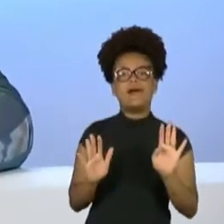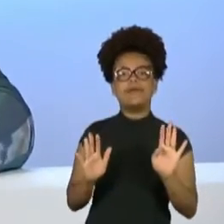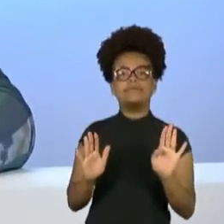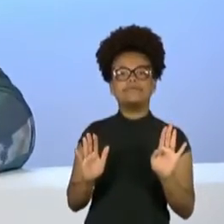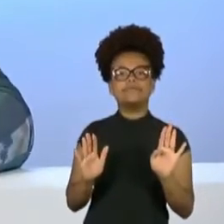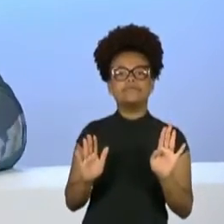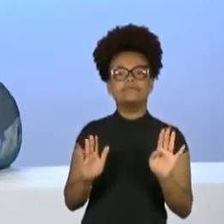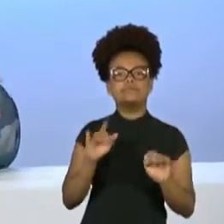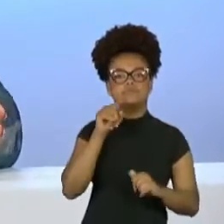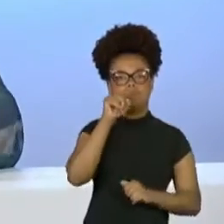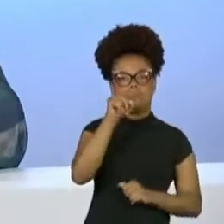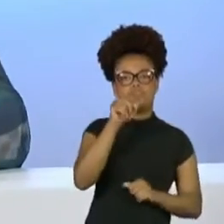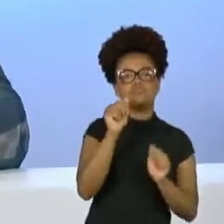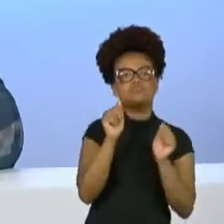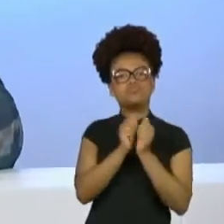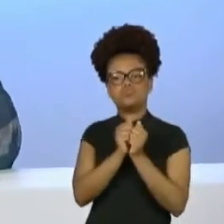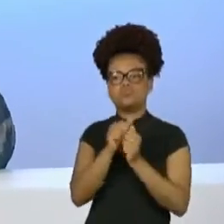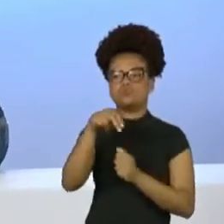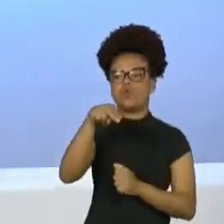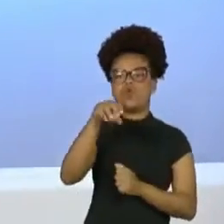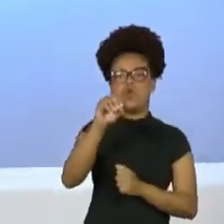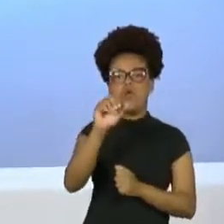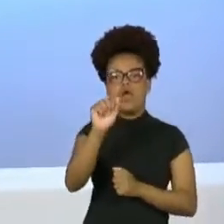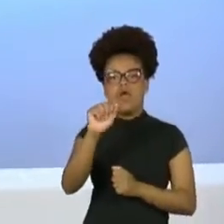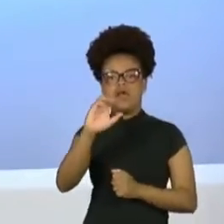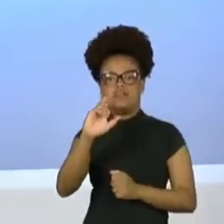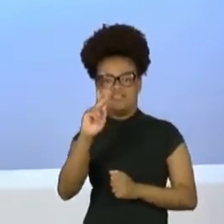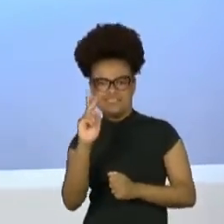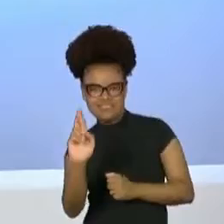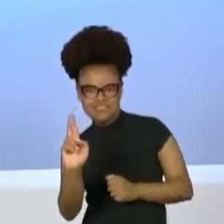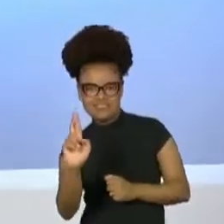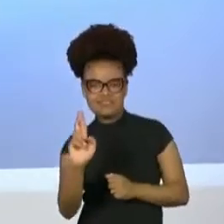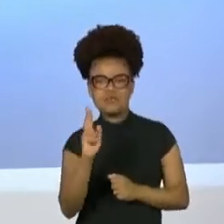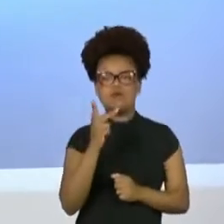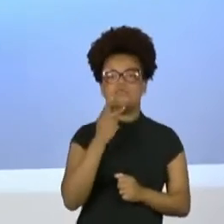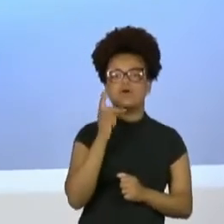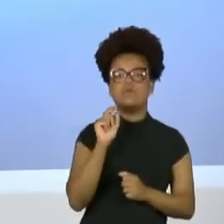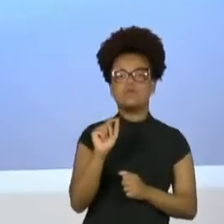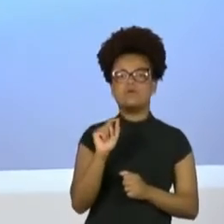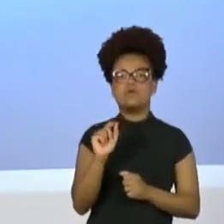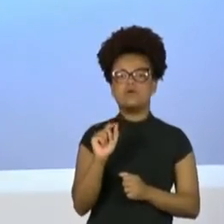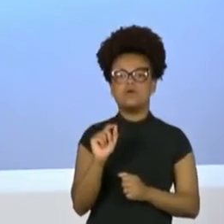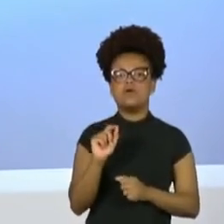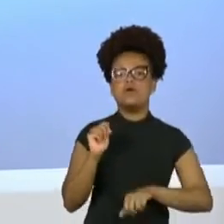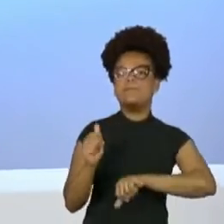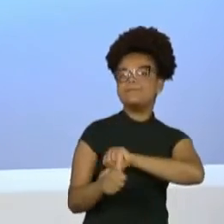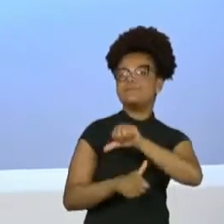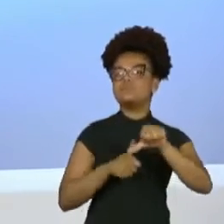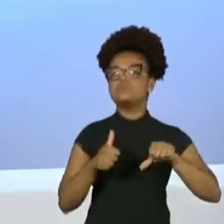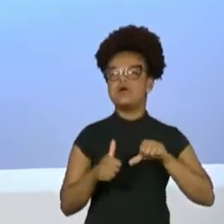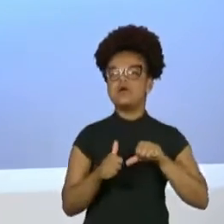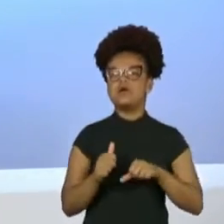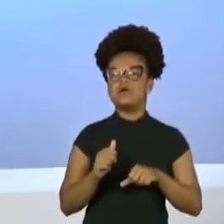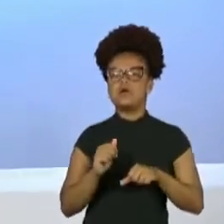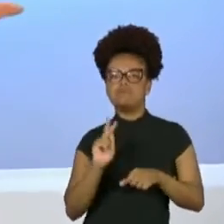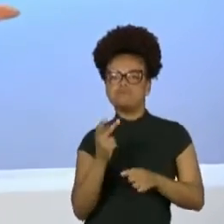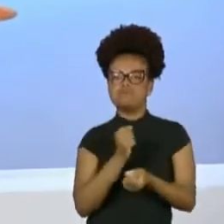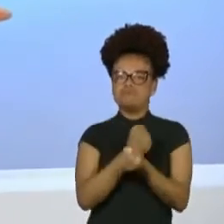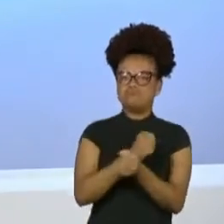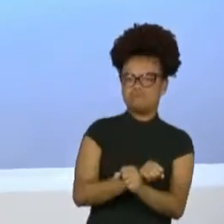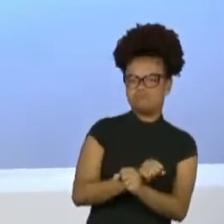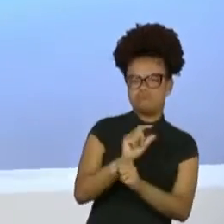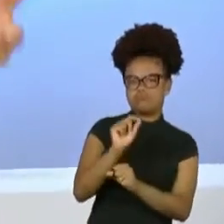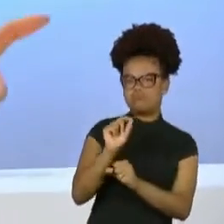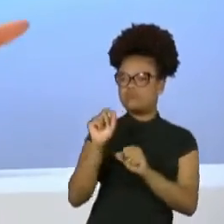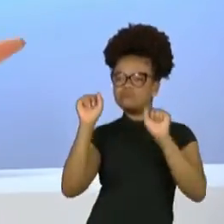foram publicamente dizendo que eu estava transformando a Chica da Silva numa Maria Chiquinha. Que loucura. Então, eu quero saber, da Zezé